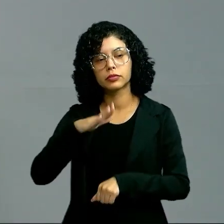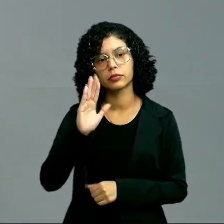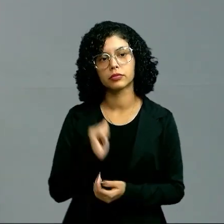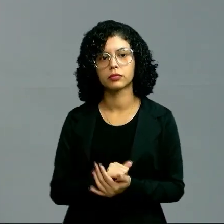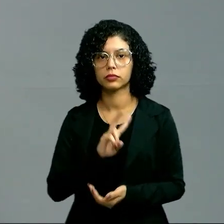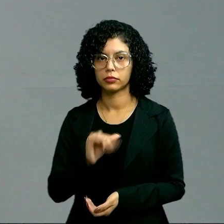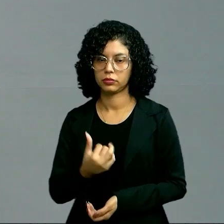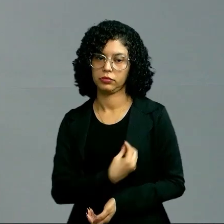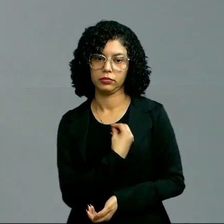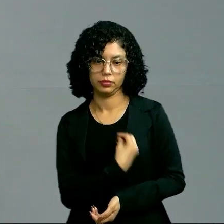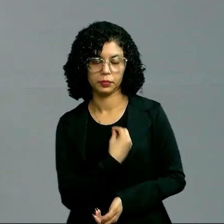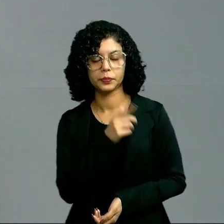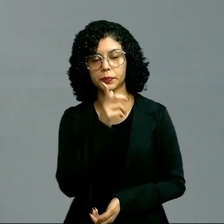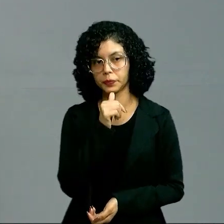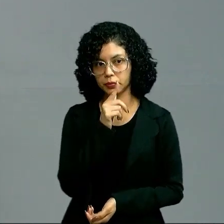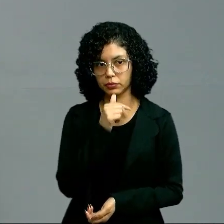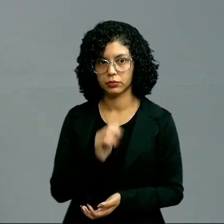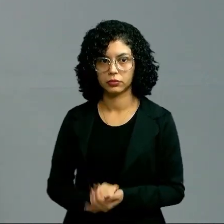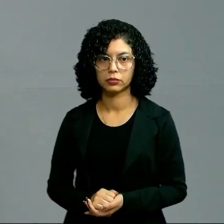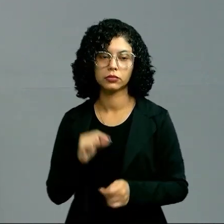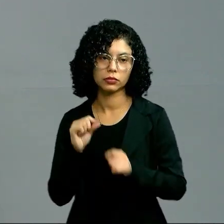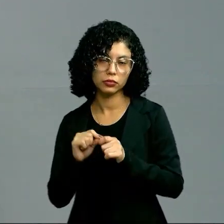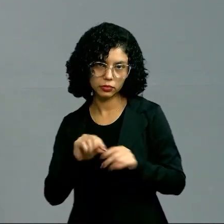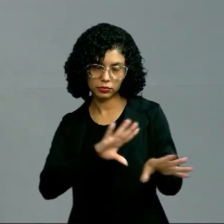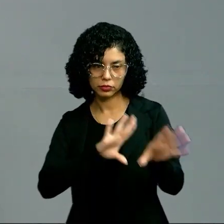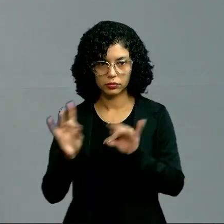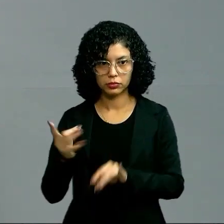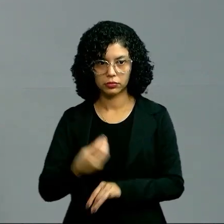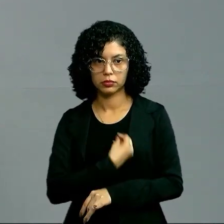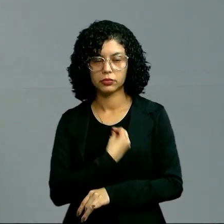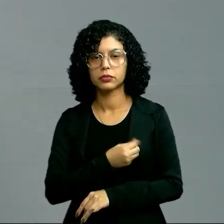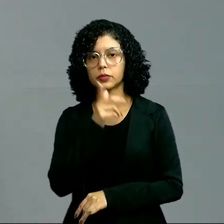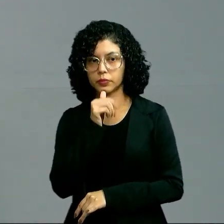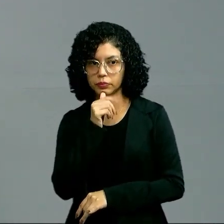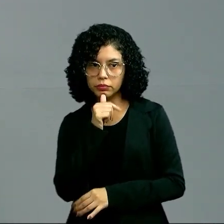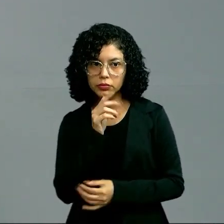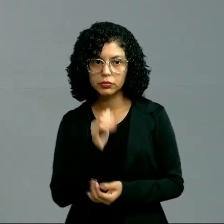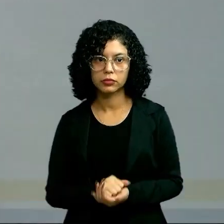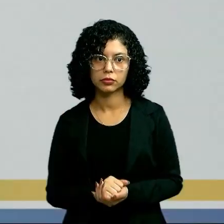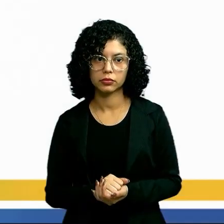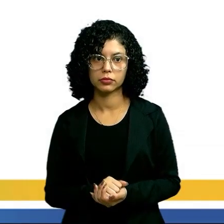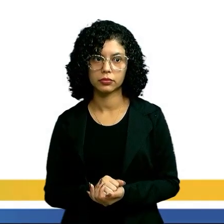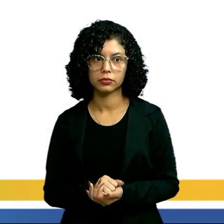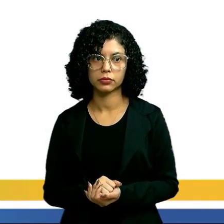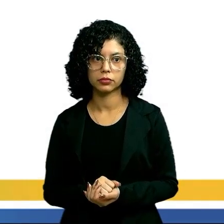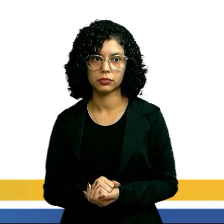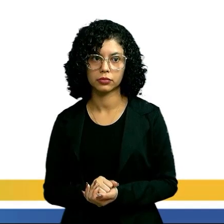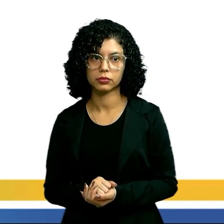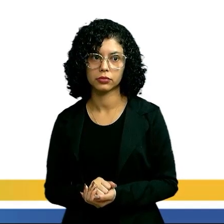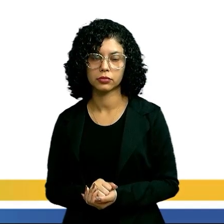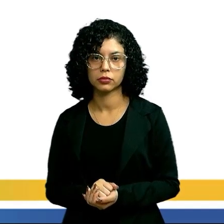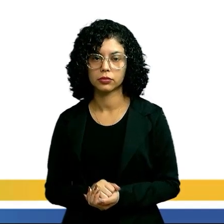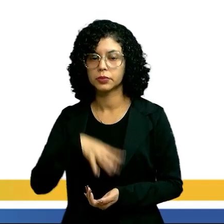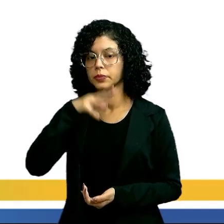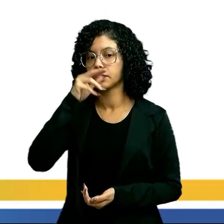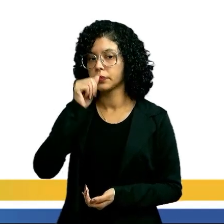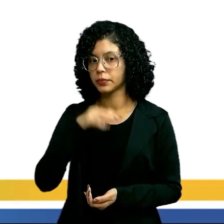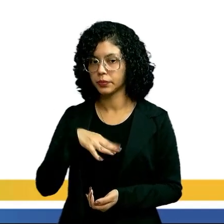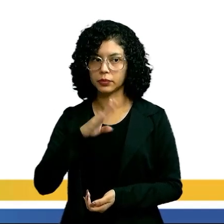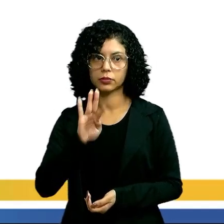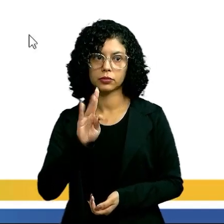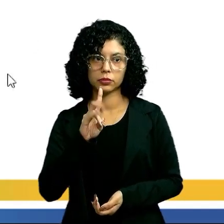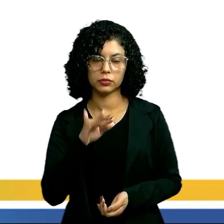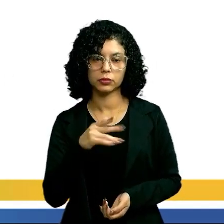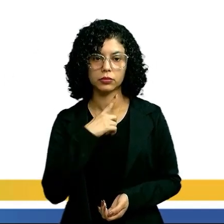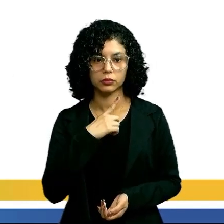vai viver na água. Se faz através... Se vive na água e tem as... Né? A respiração branquial. Então,